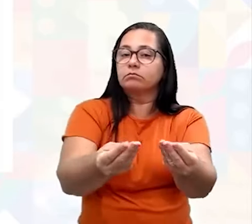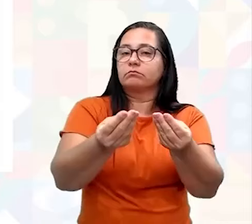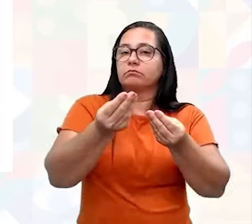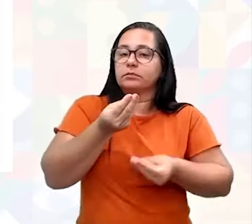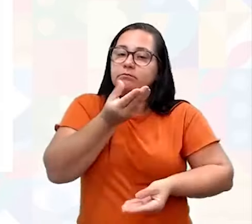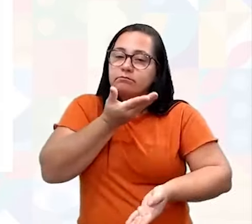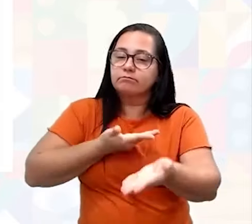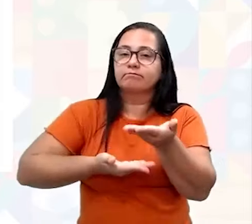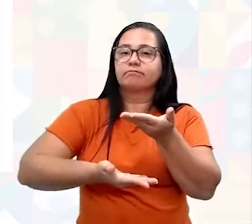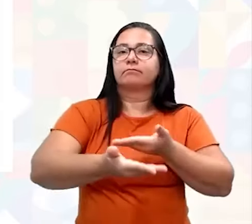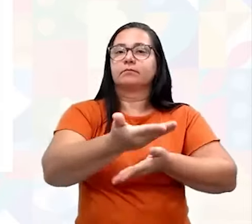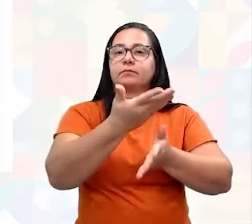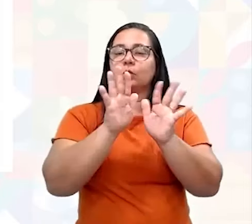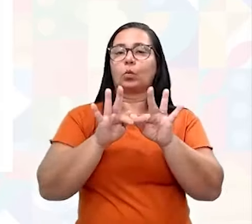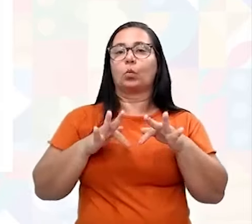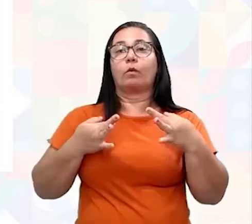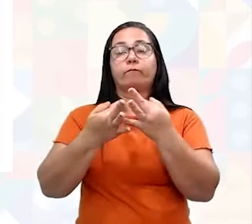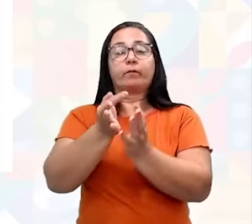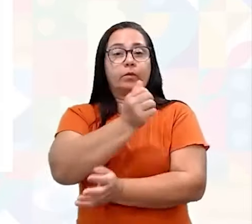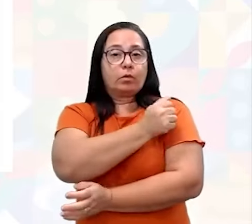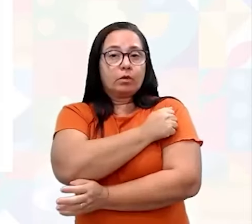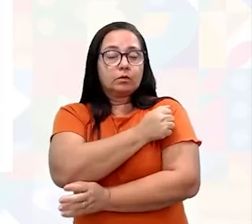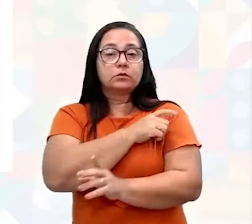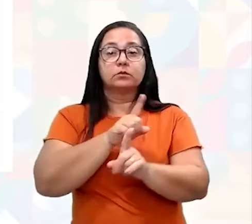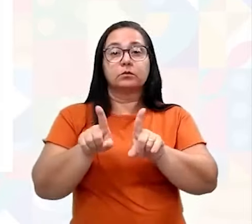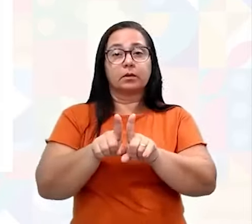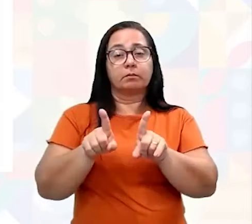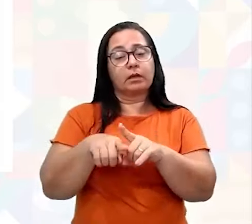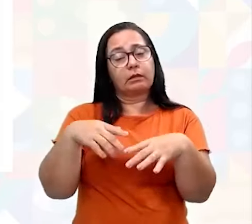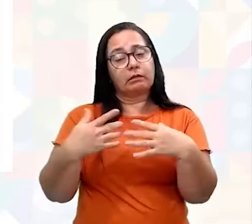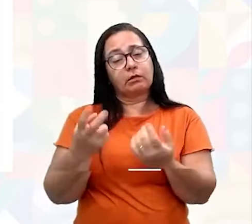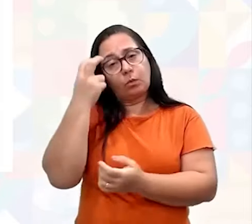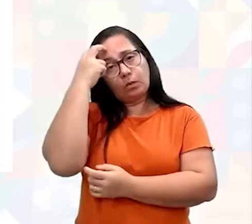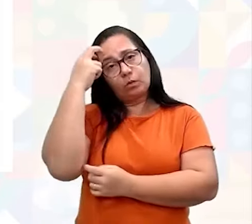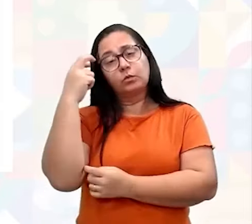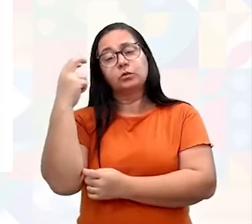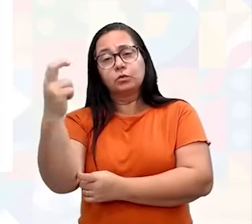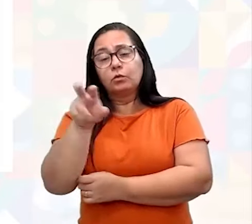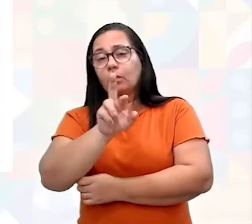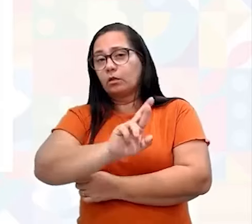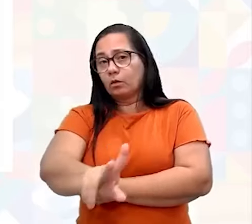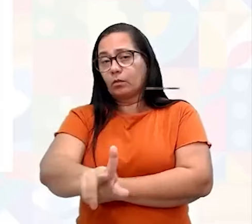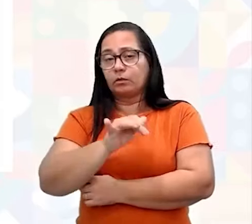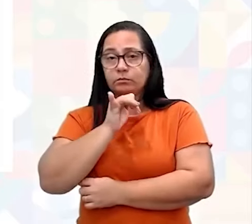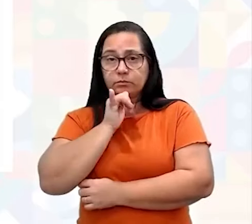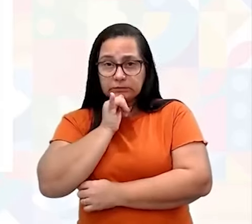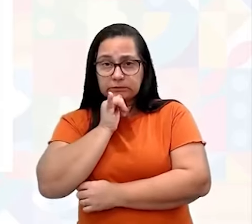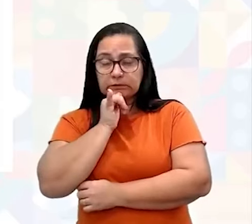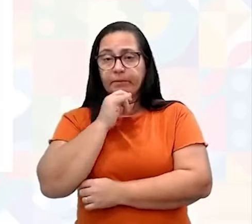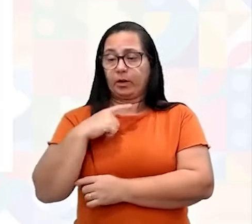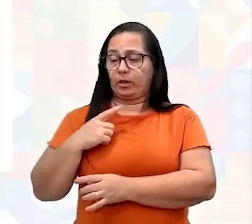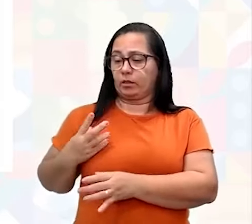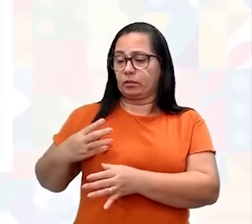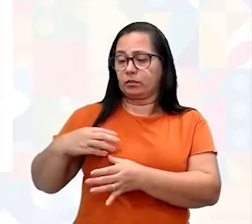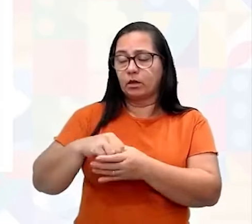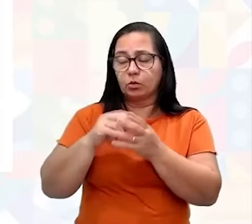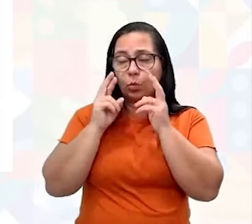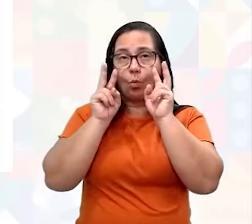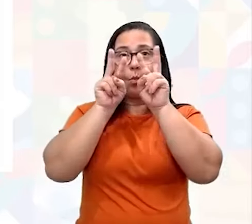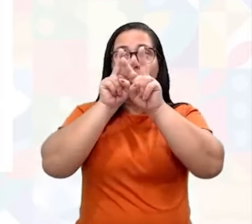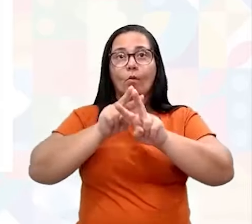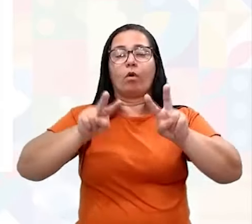com o meu estudante, com a família que vem acompanhando ali. Então a cultura não é o que entra pelos olhos